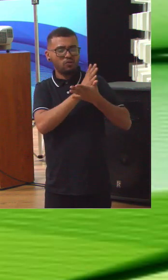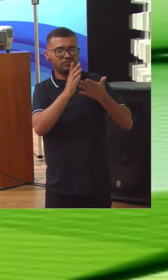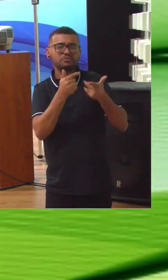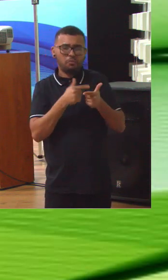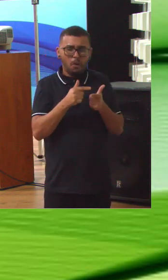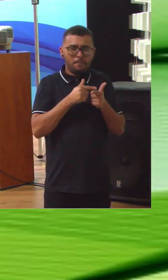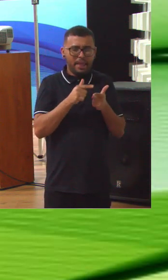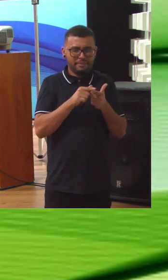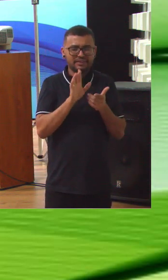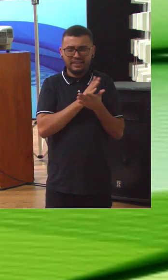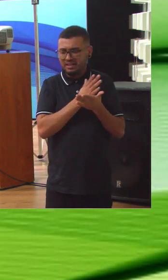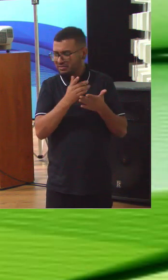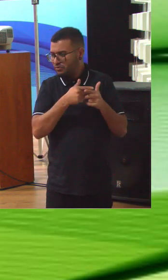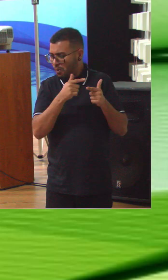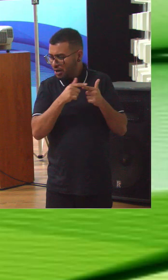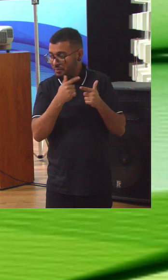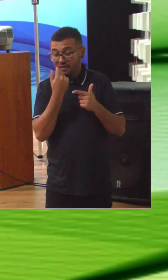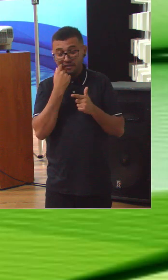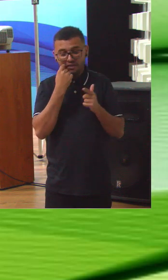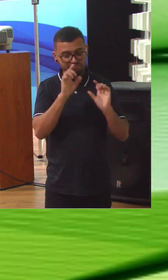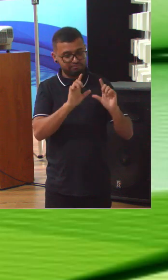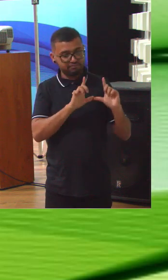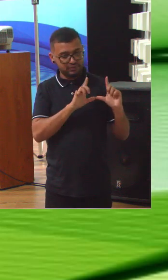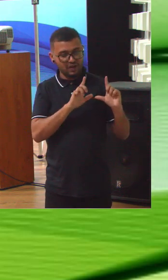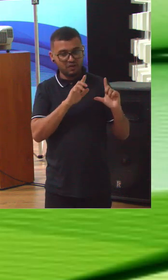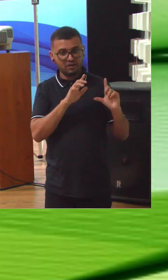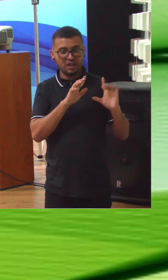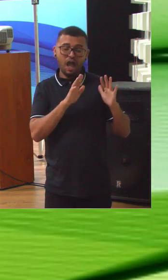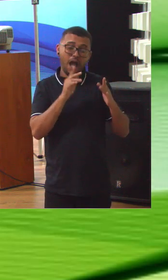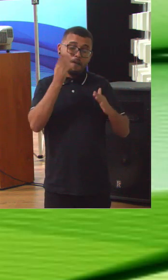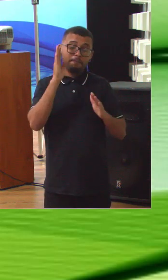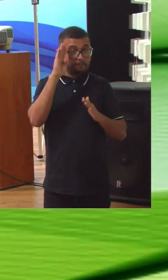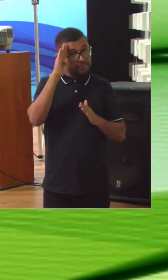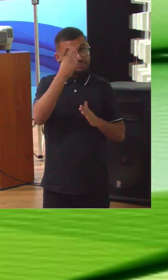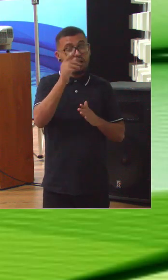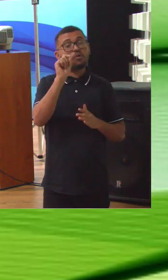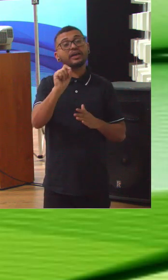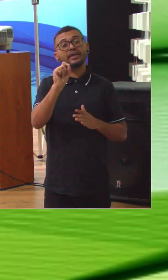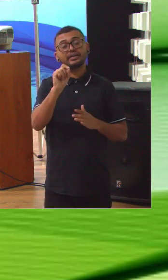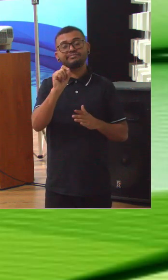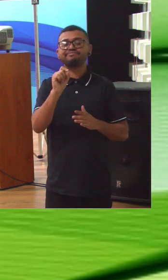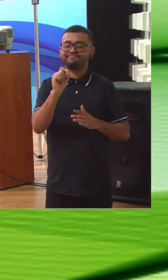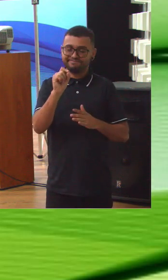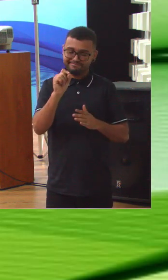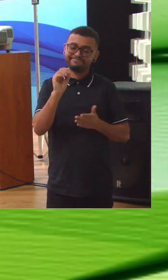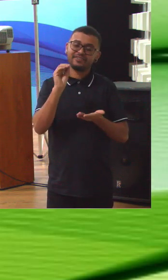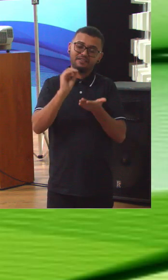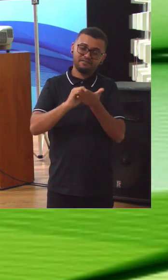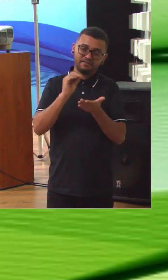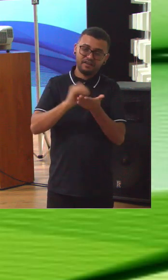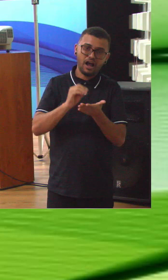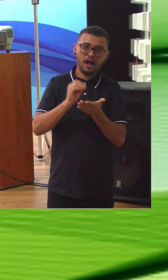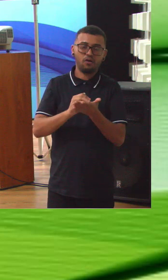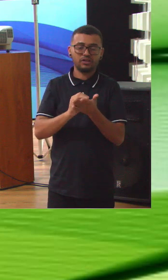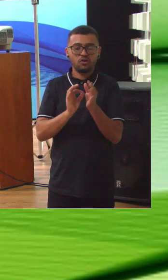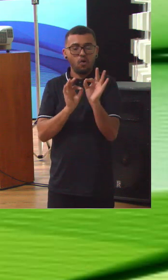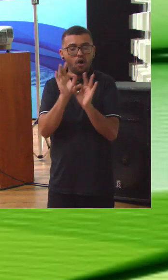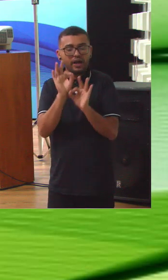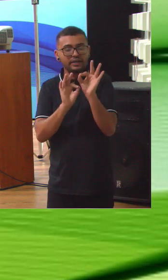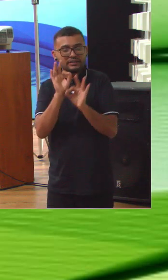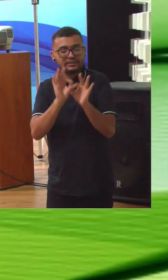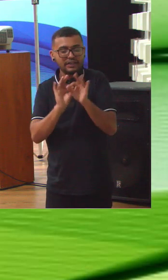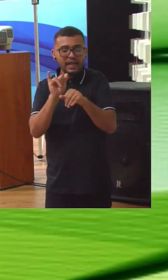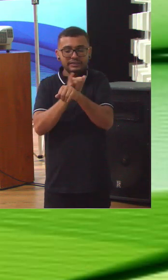problemas, algumas deficiências, e a principal das deficiências está relacionado a fazer o processo de